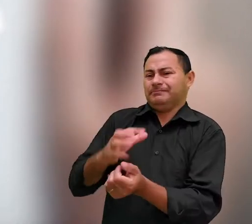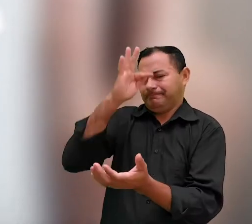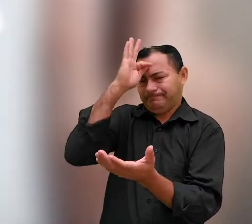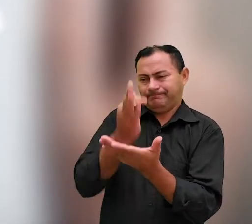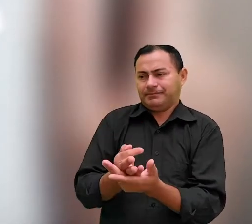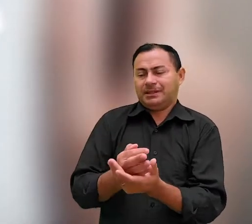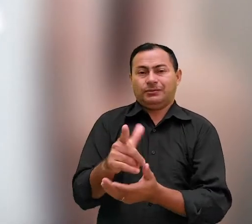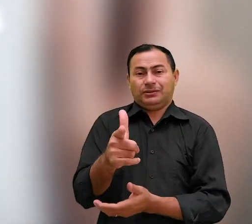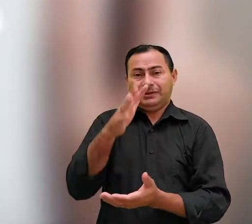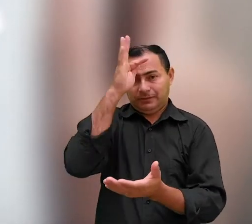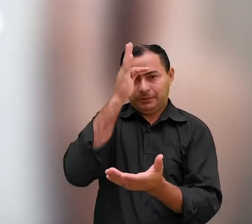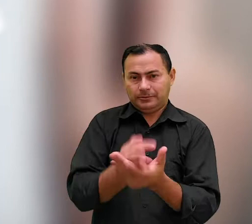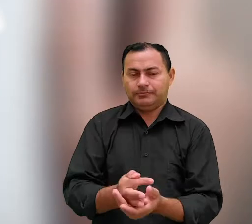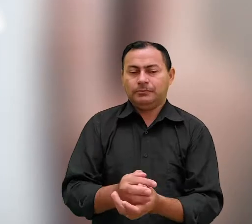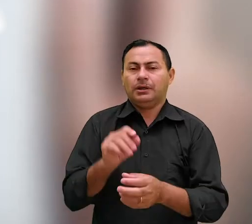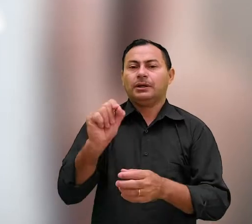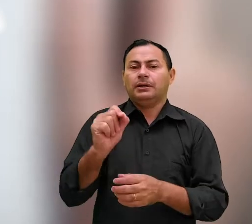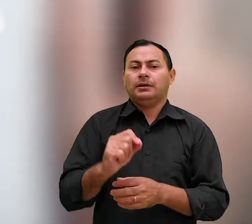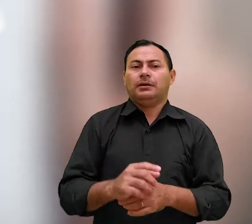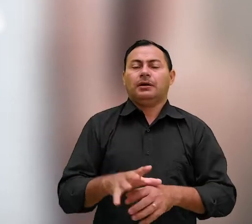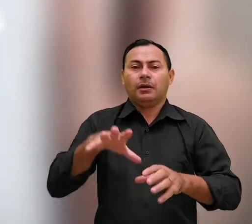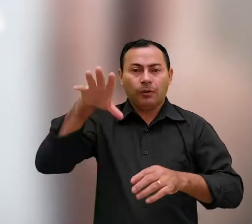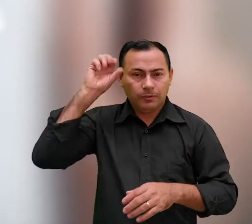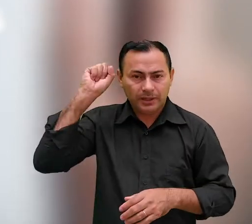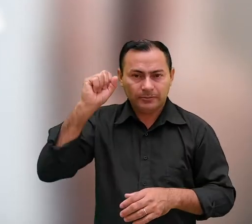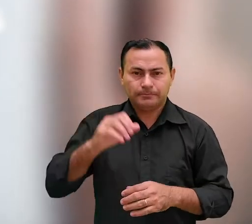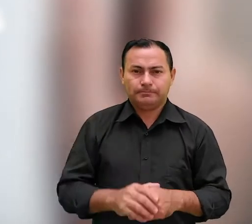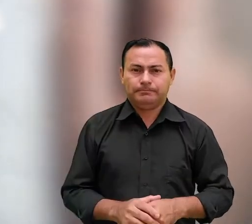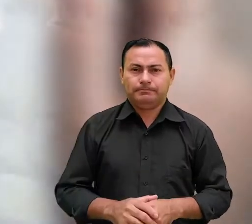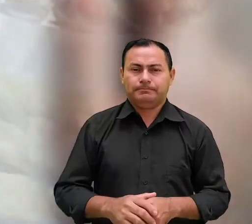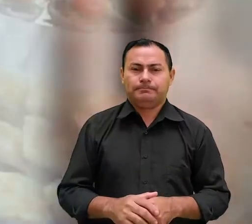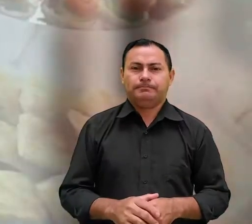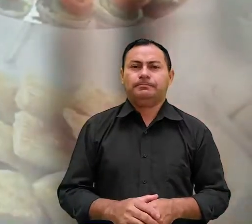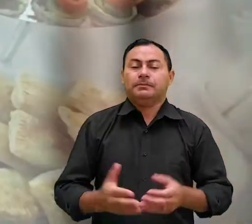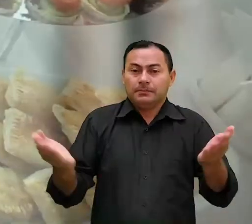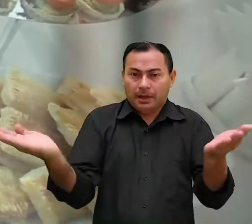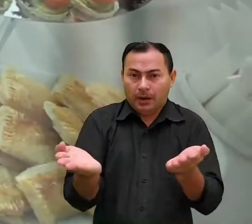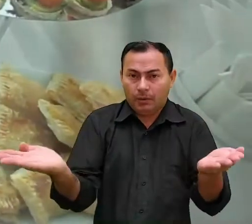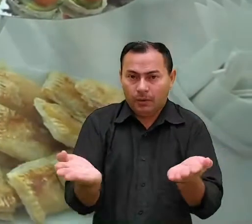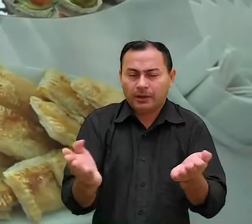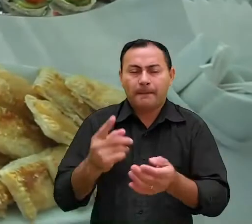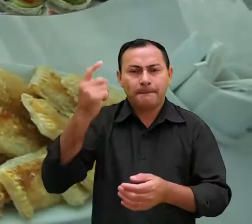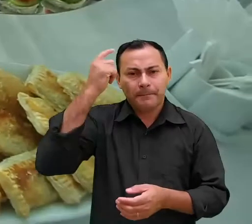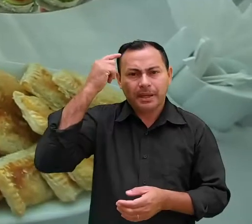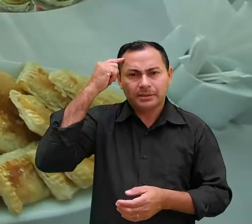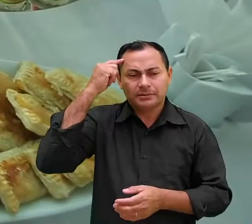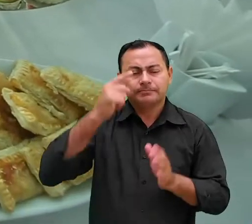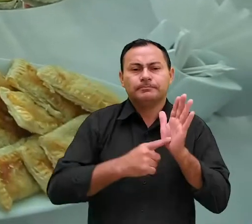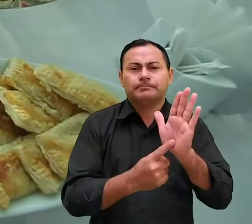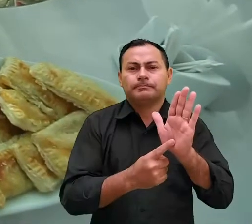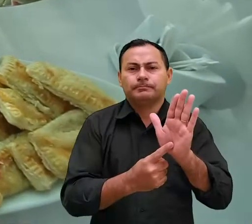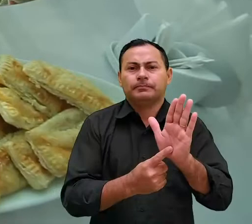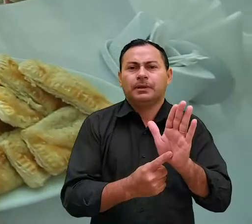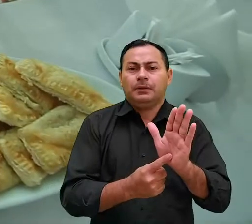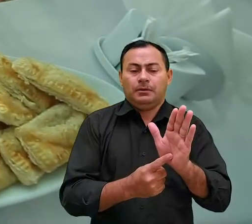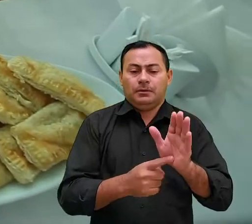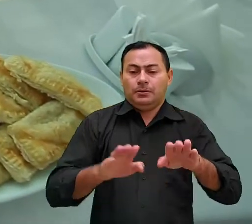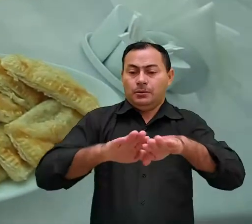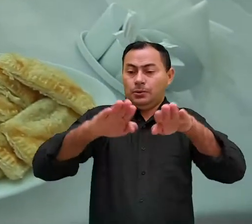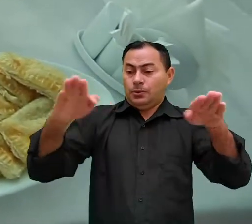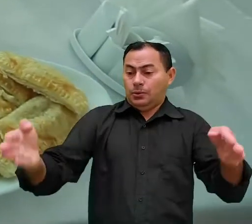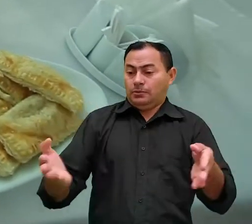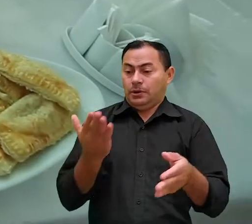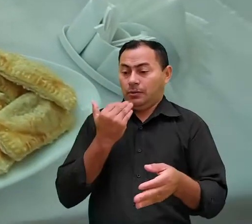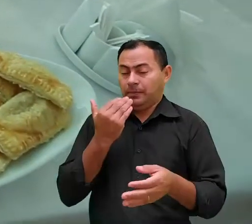não foi acompanhada de fé por aqueles que a ouviram Agora imagine uma cena um